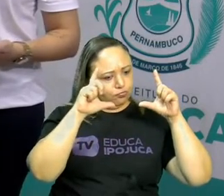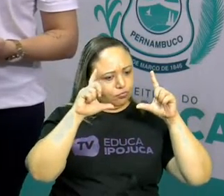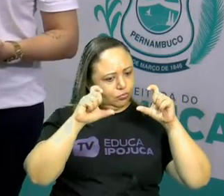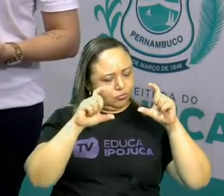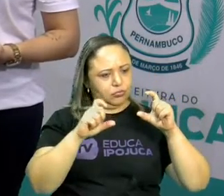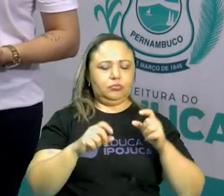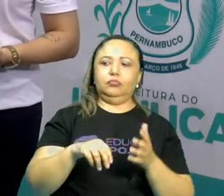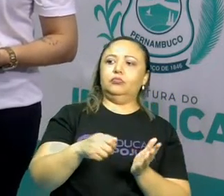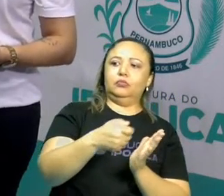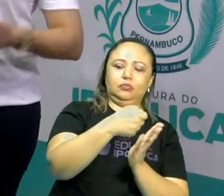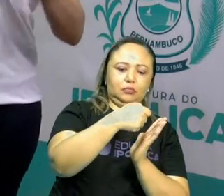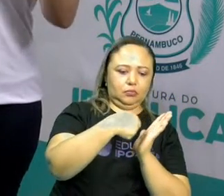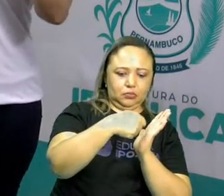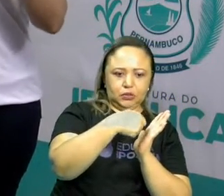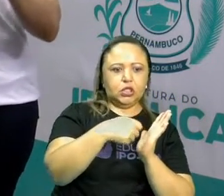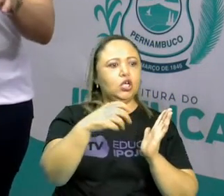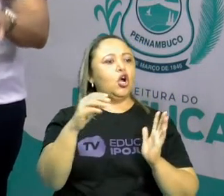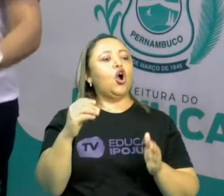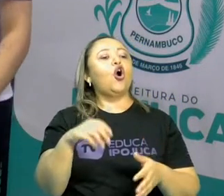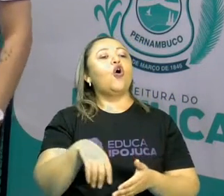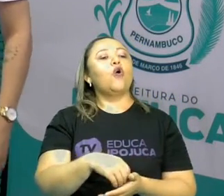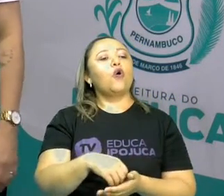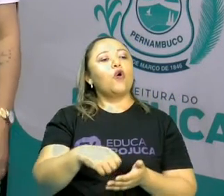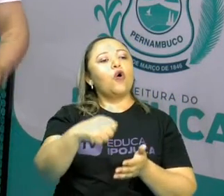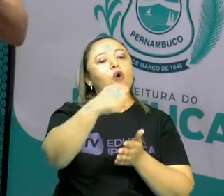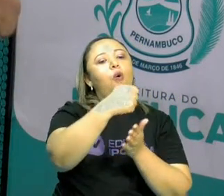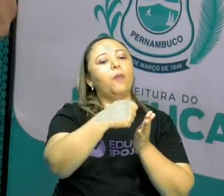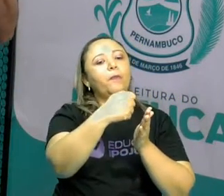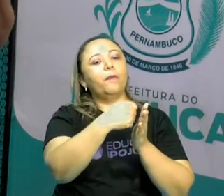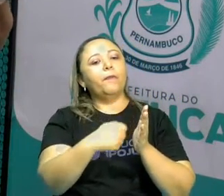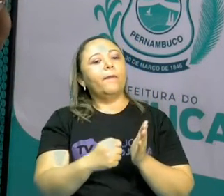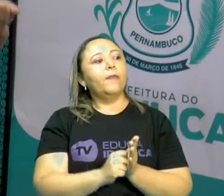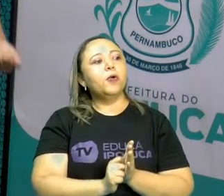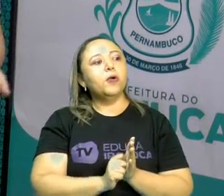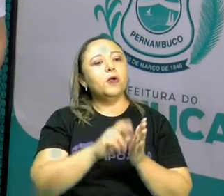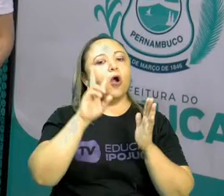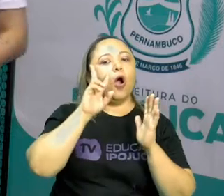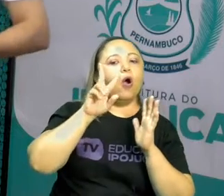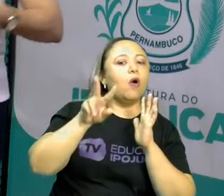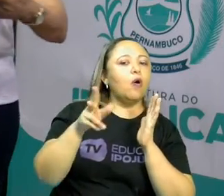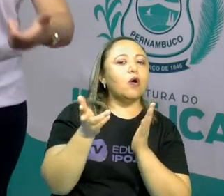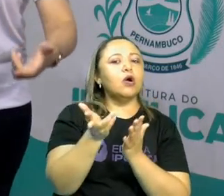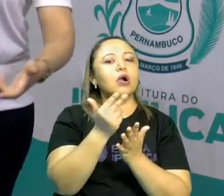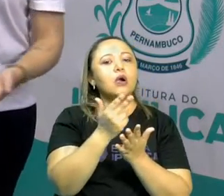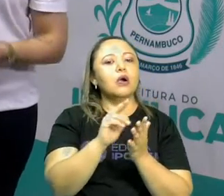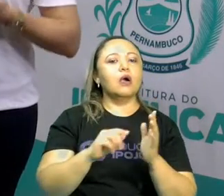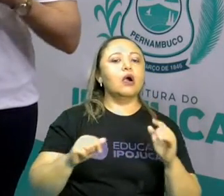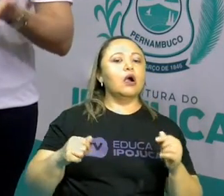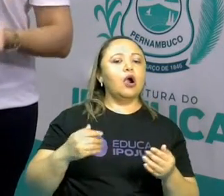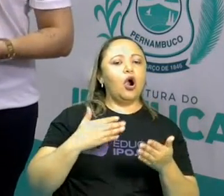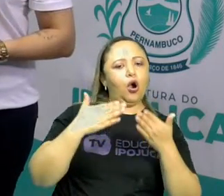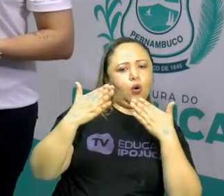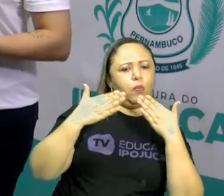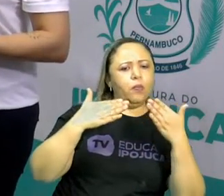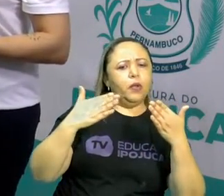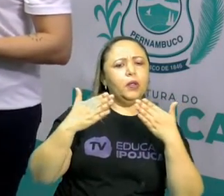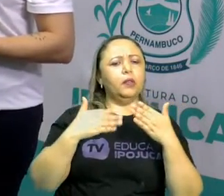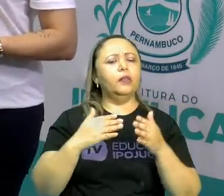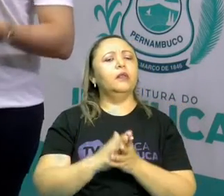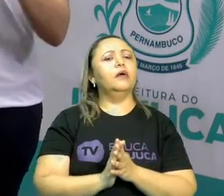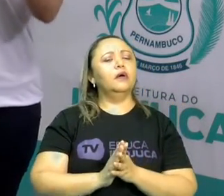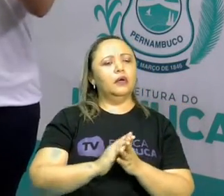registra aí no teu caderno, discute com o teu professor, leva para o teu professor ver, comenta com ele em sala, com os teus